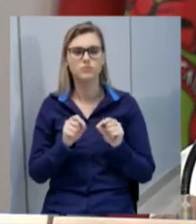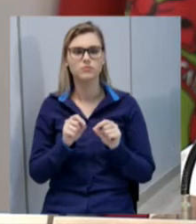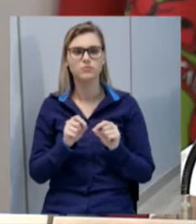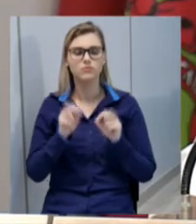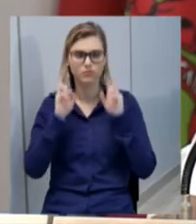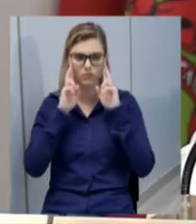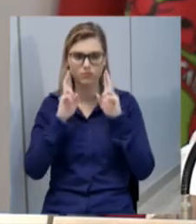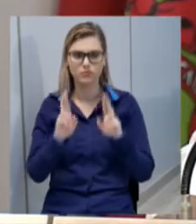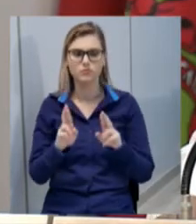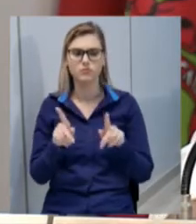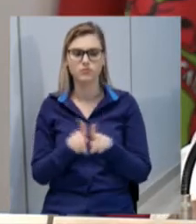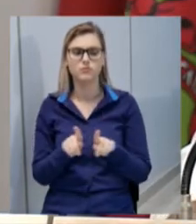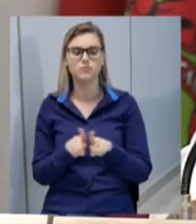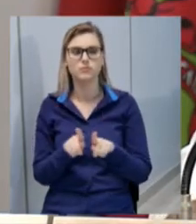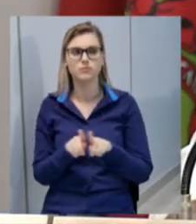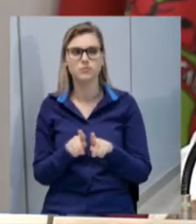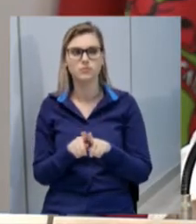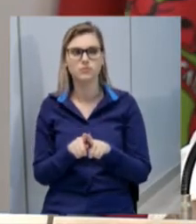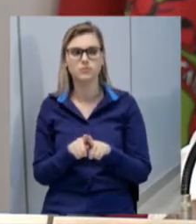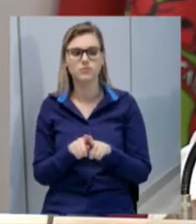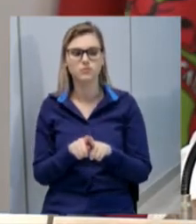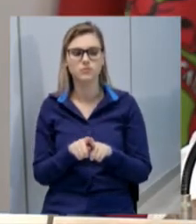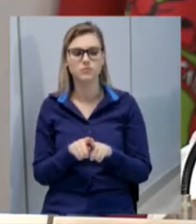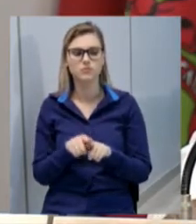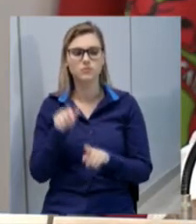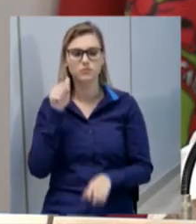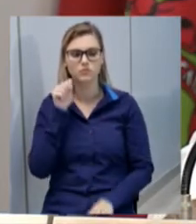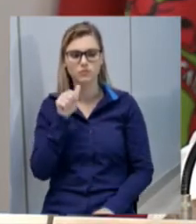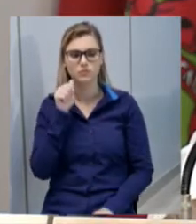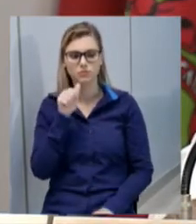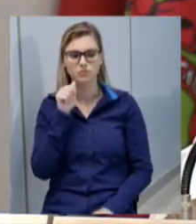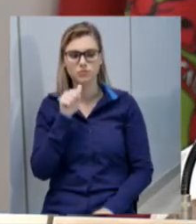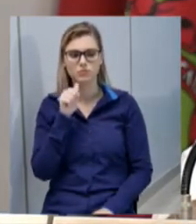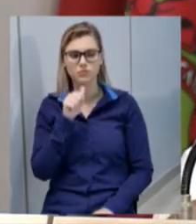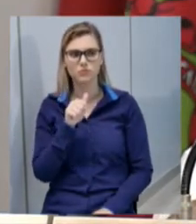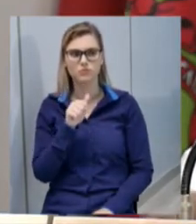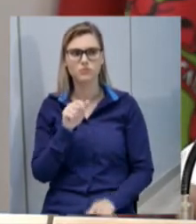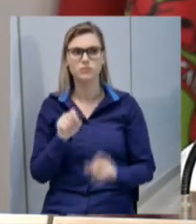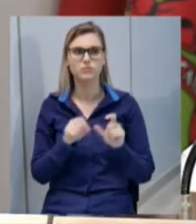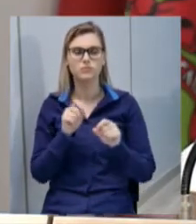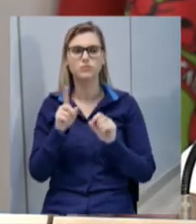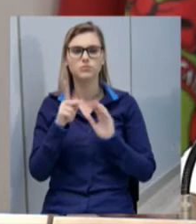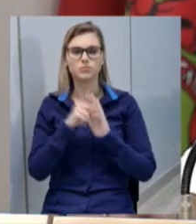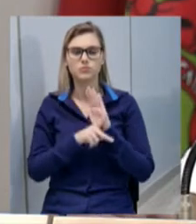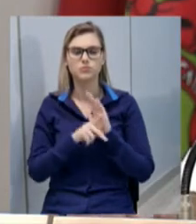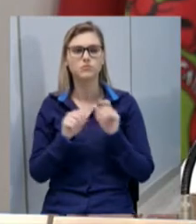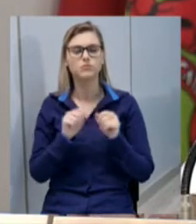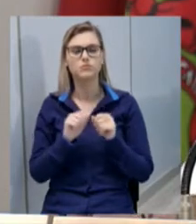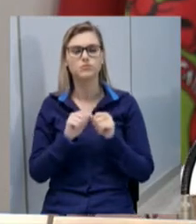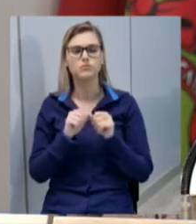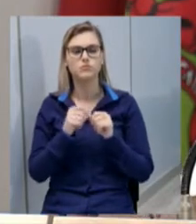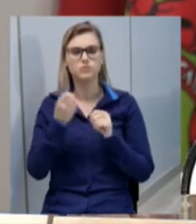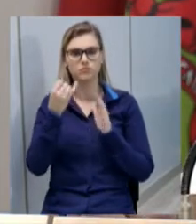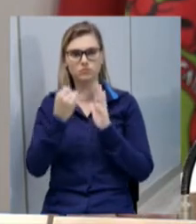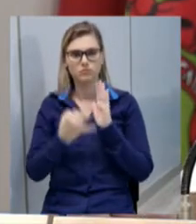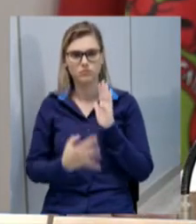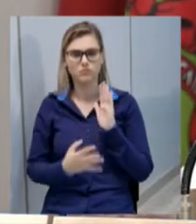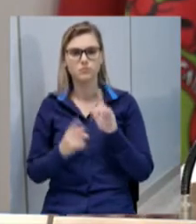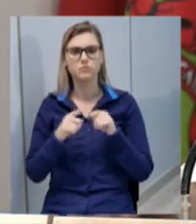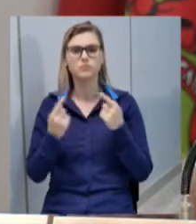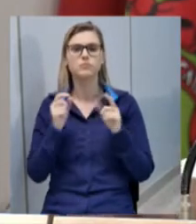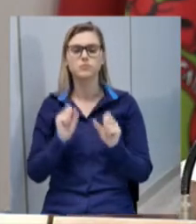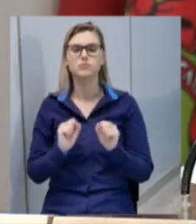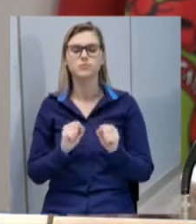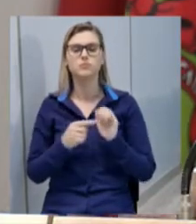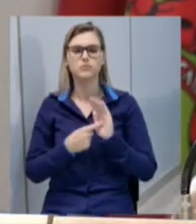respeitando aí também as mulheres enfim o qual o projeto fazia menção mas que possamos trazer